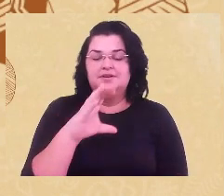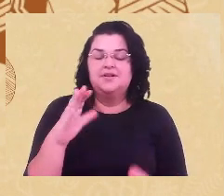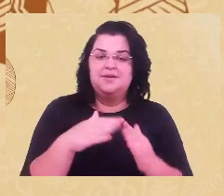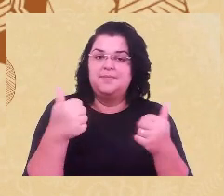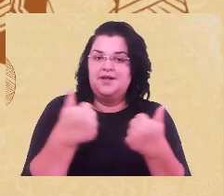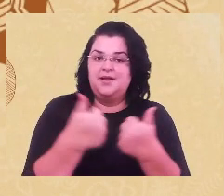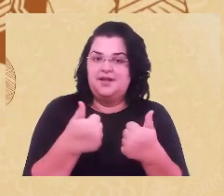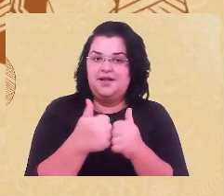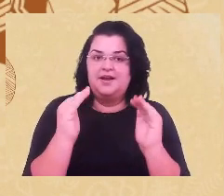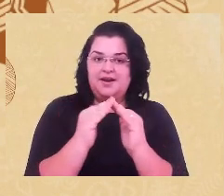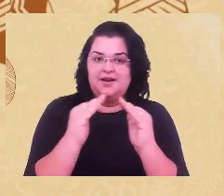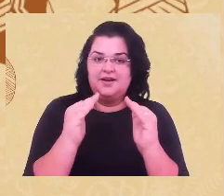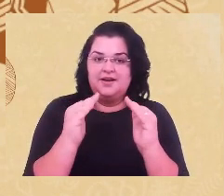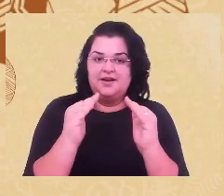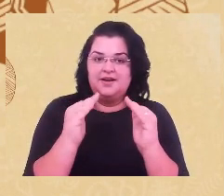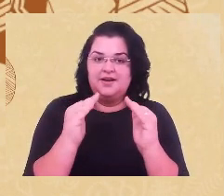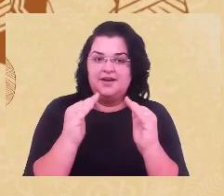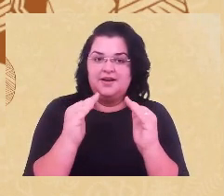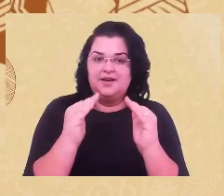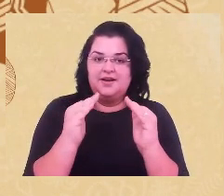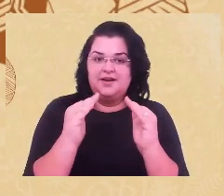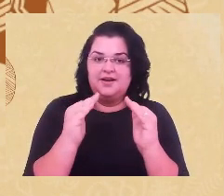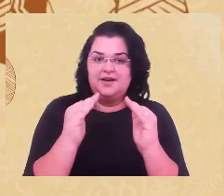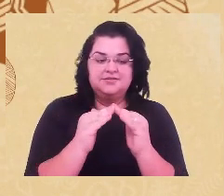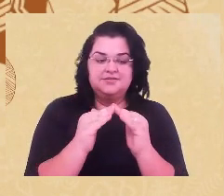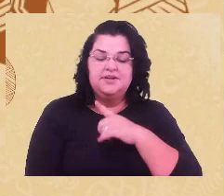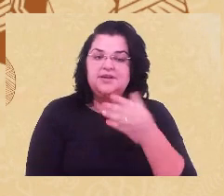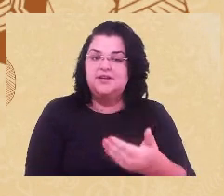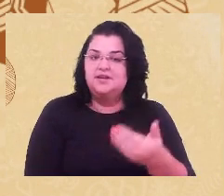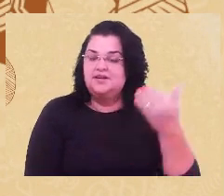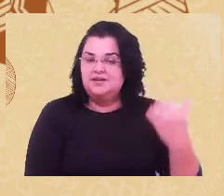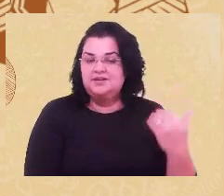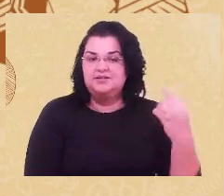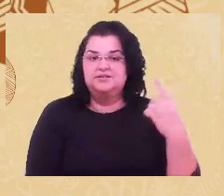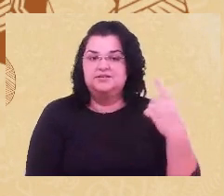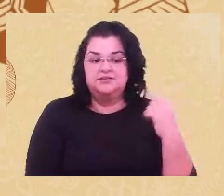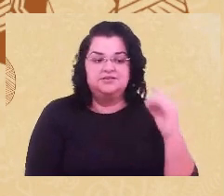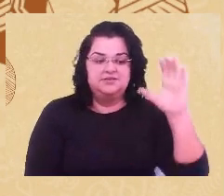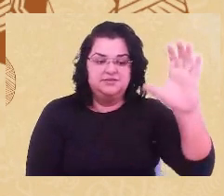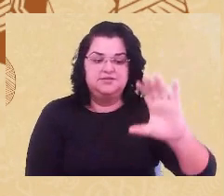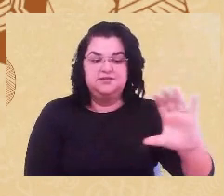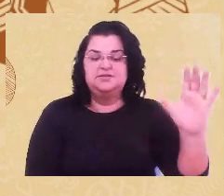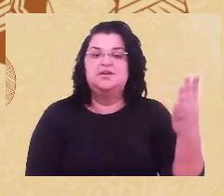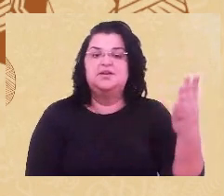Traz de mim tem uma estante de livros,